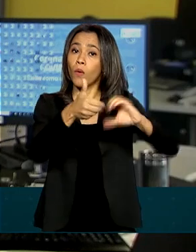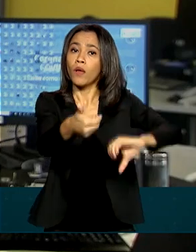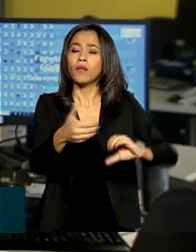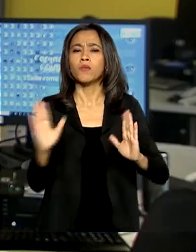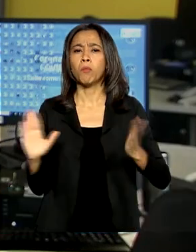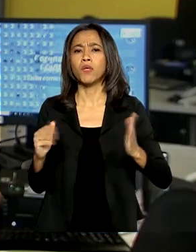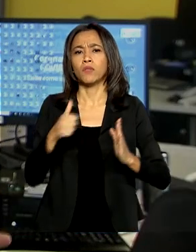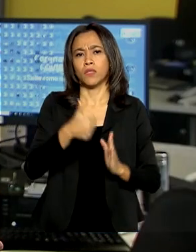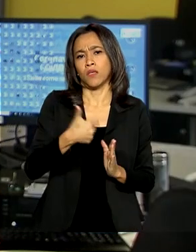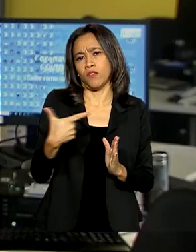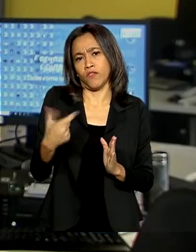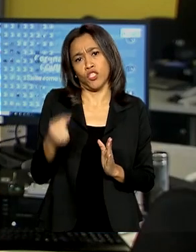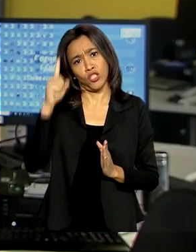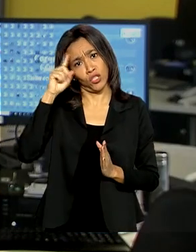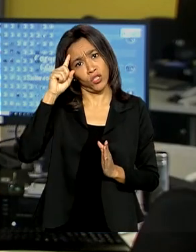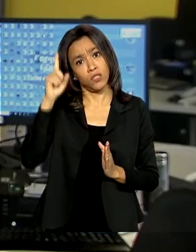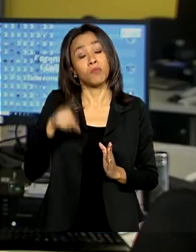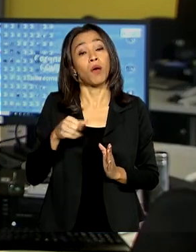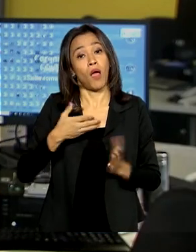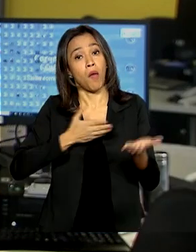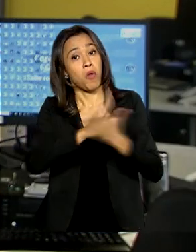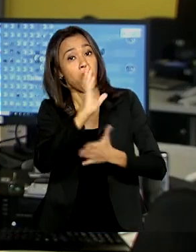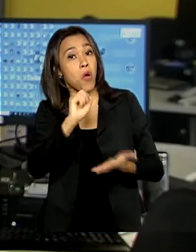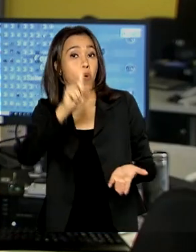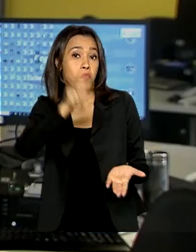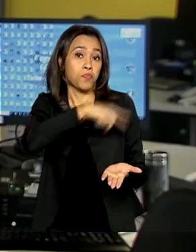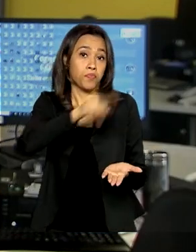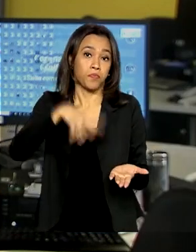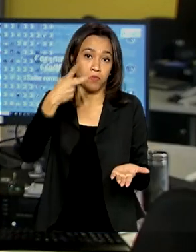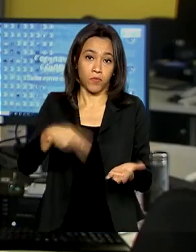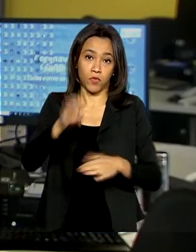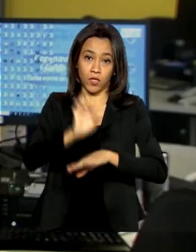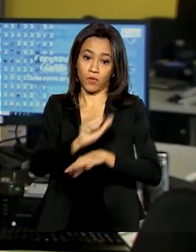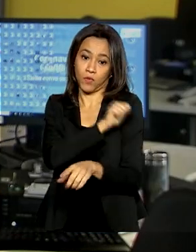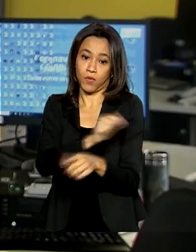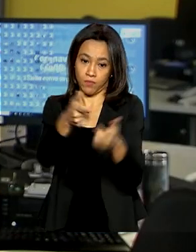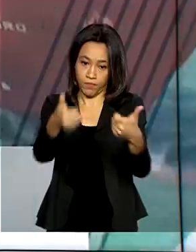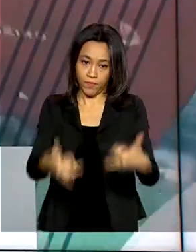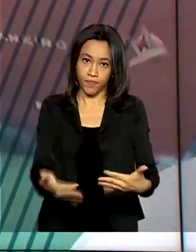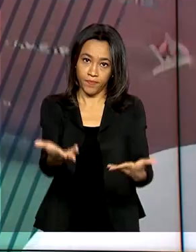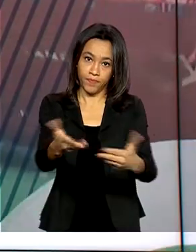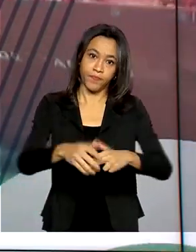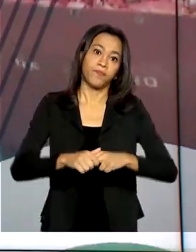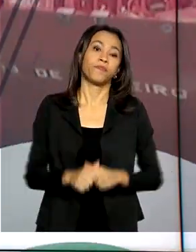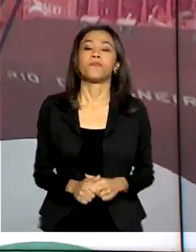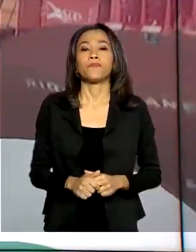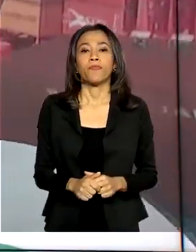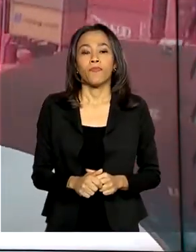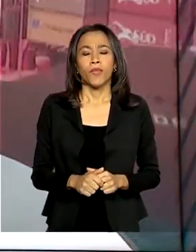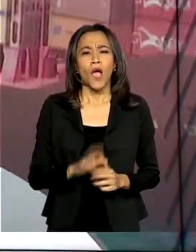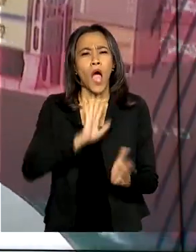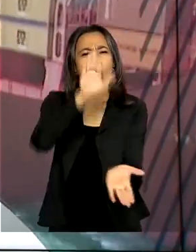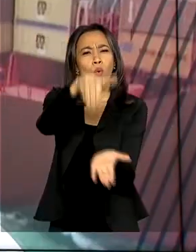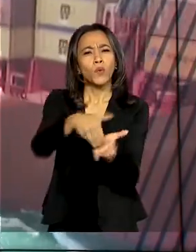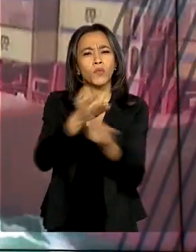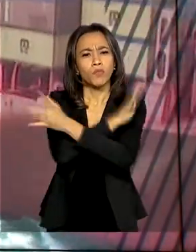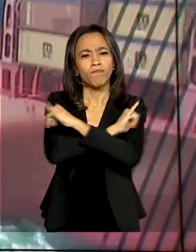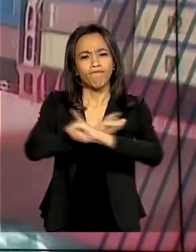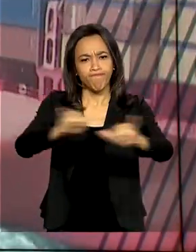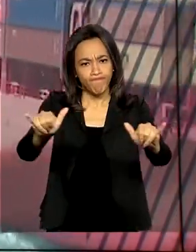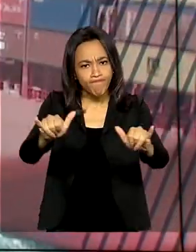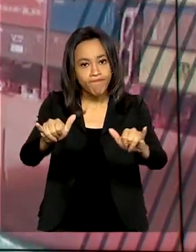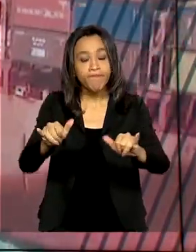aprová-la ou rejeitá-la. No Rio de Janeiro, Maurício de Almeida para o governo agora. E uma última informação.